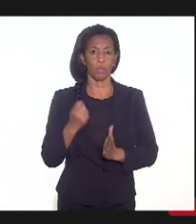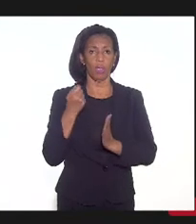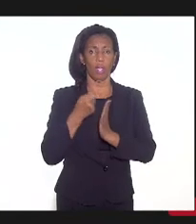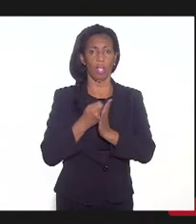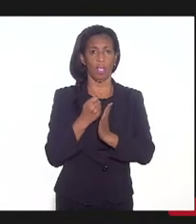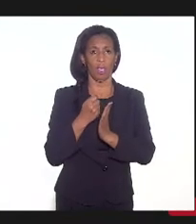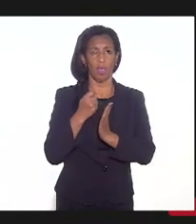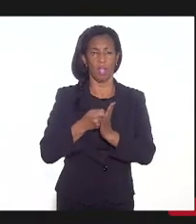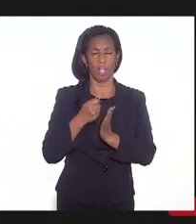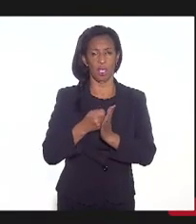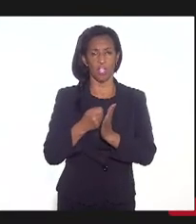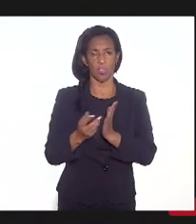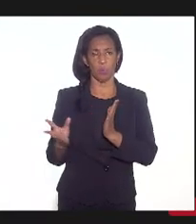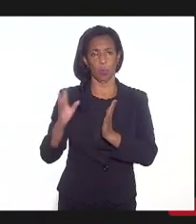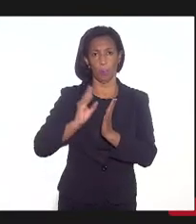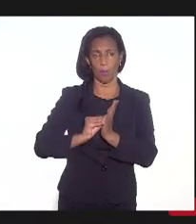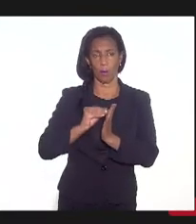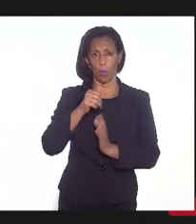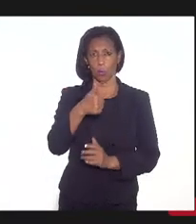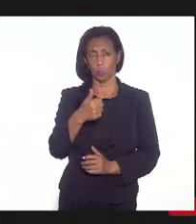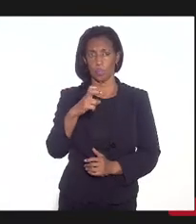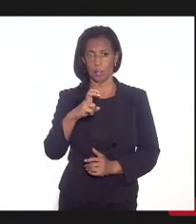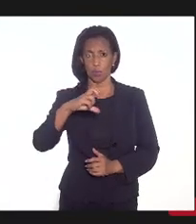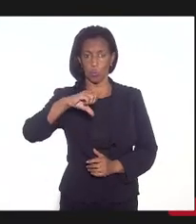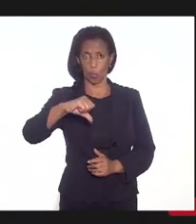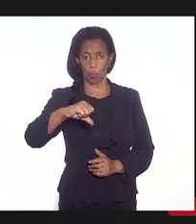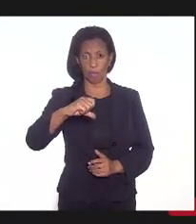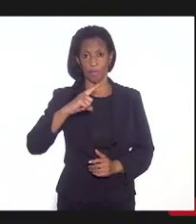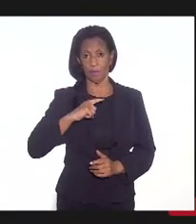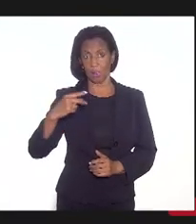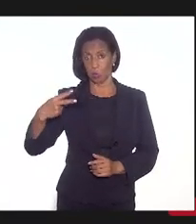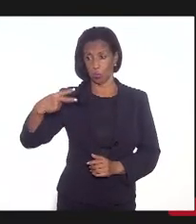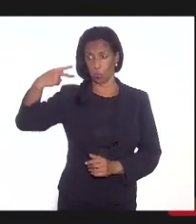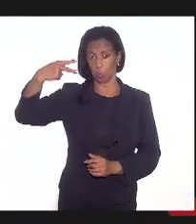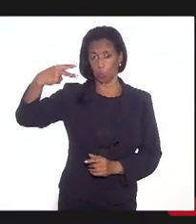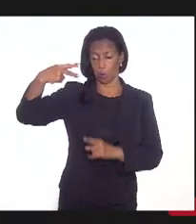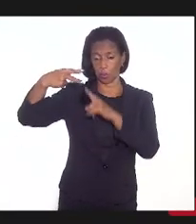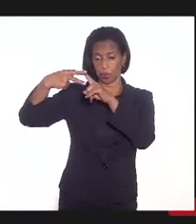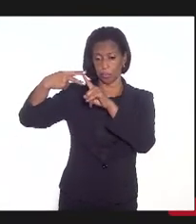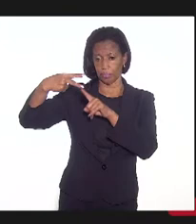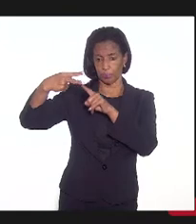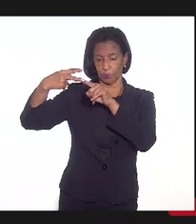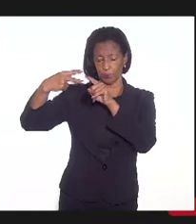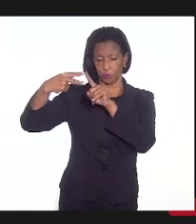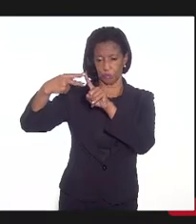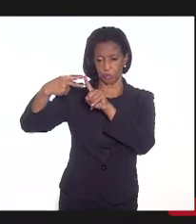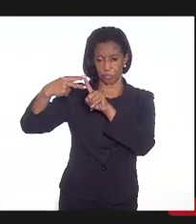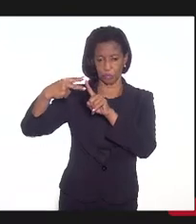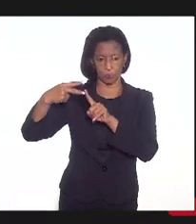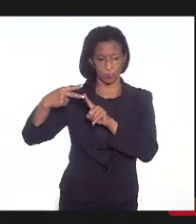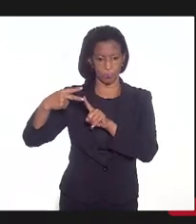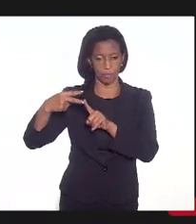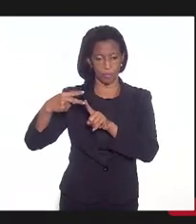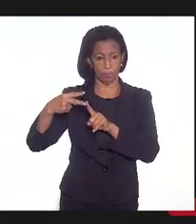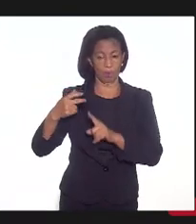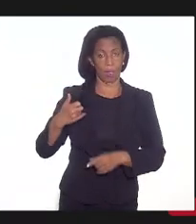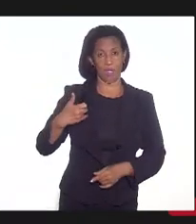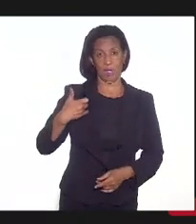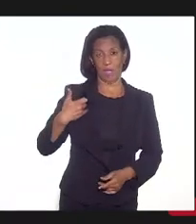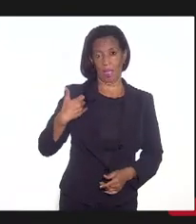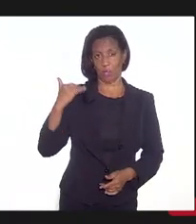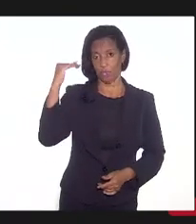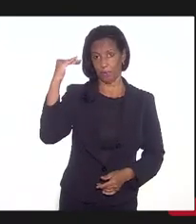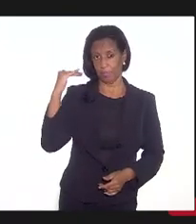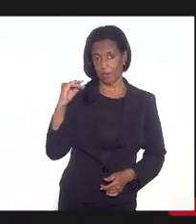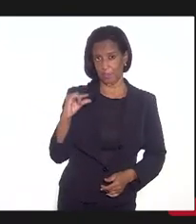da lei complementar no 5.9. Existem duas hipóteses, o requisito da idade mínima